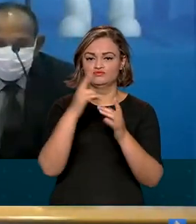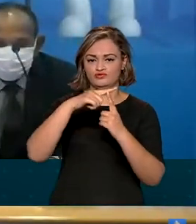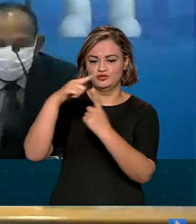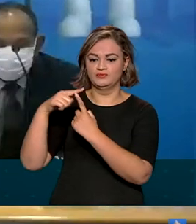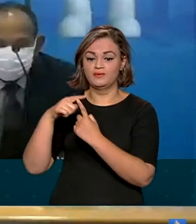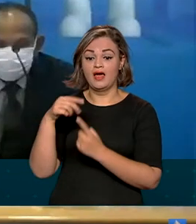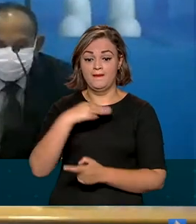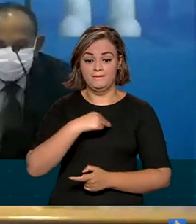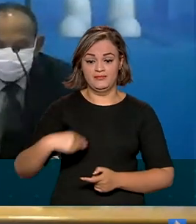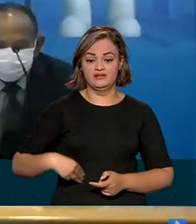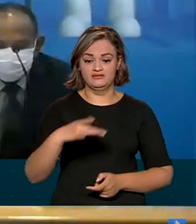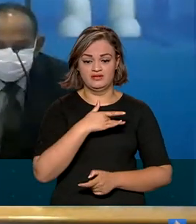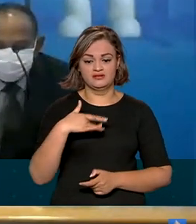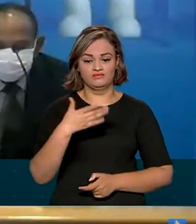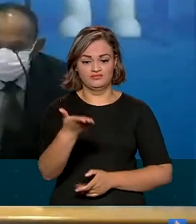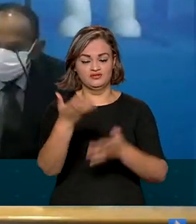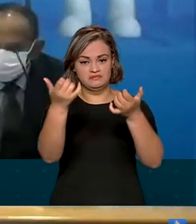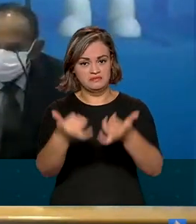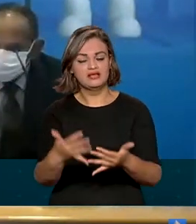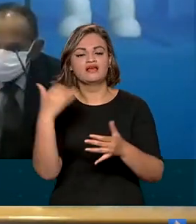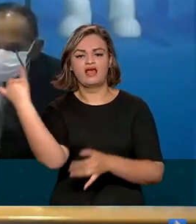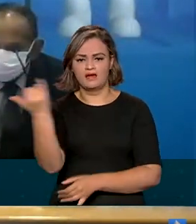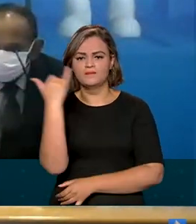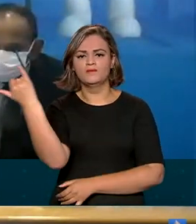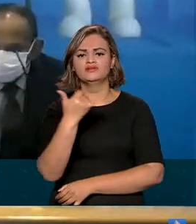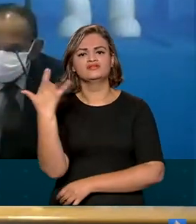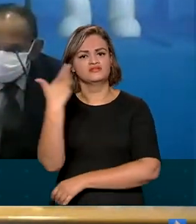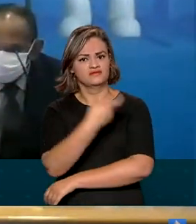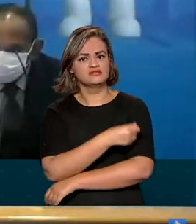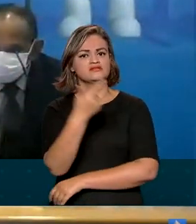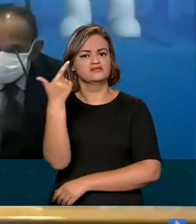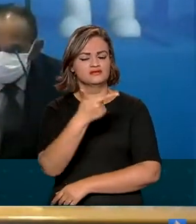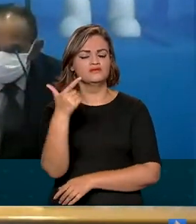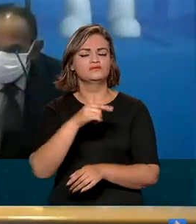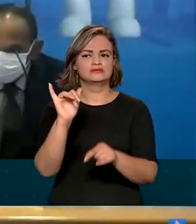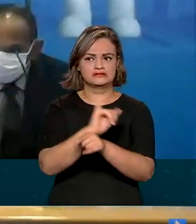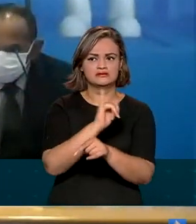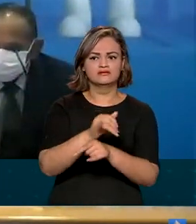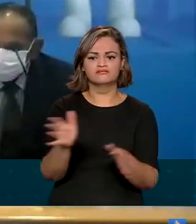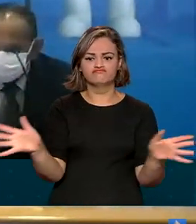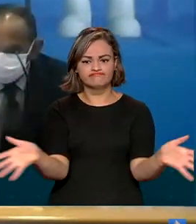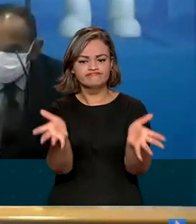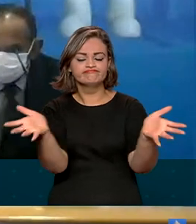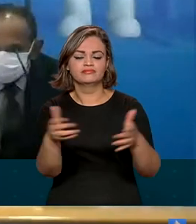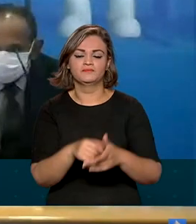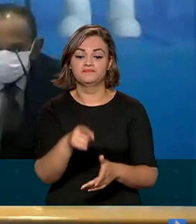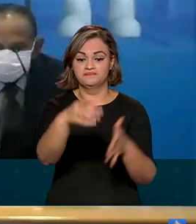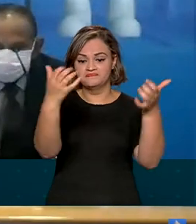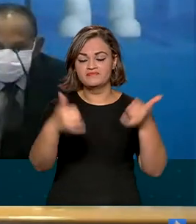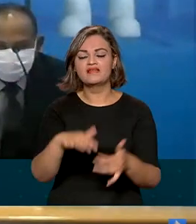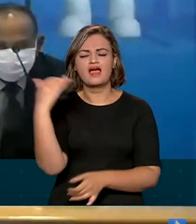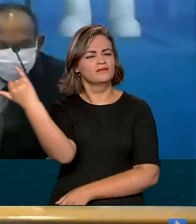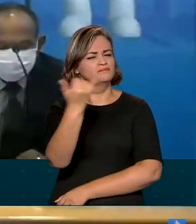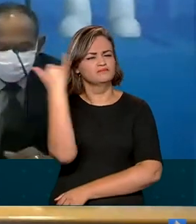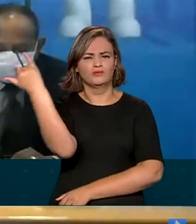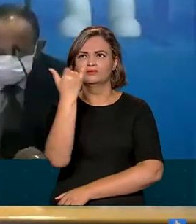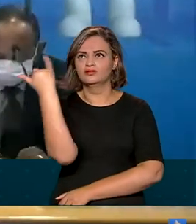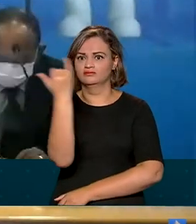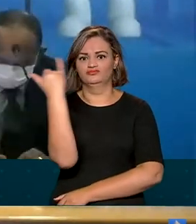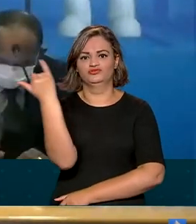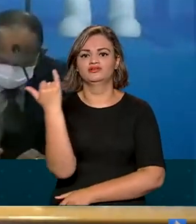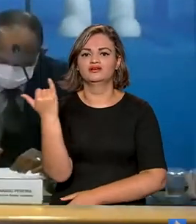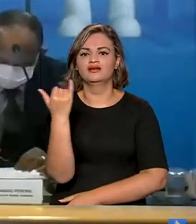Marcelo Queiroga, reforçou a importância de se completar o esquema vacinal. Então é fundamental, é importante